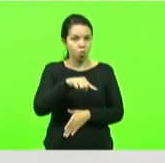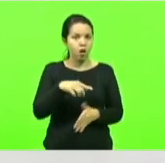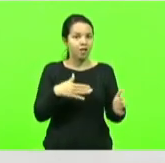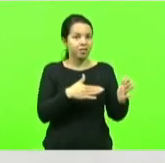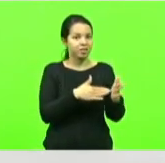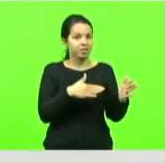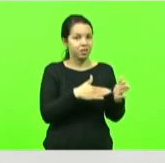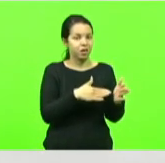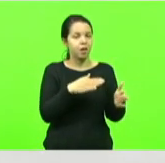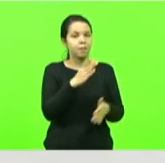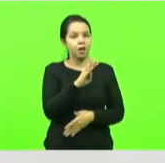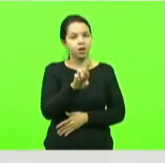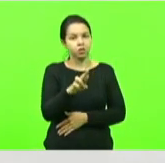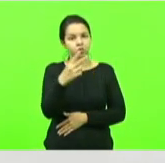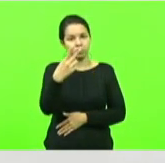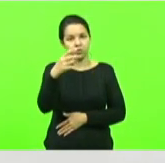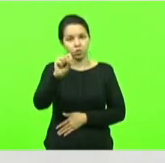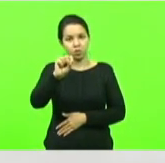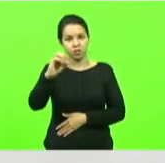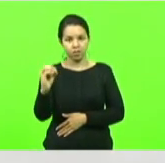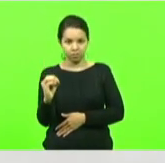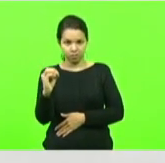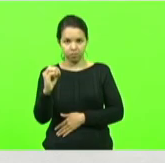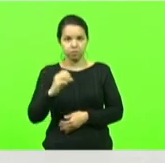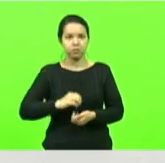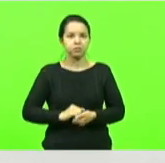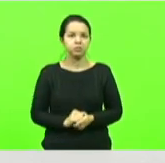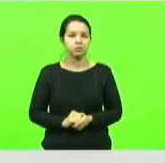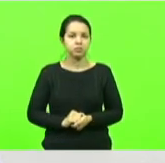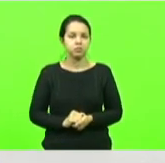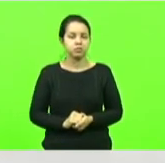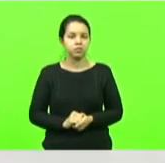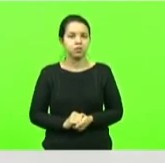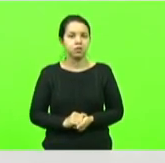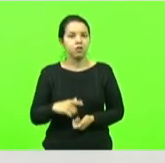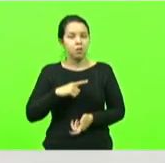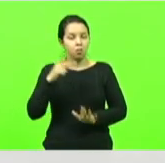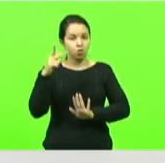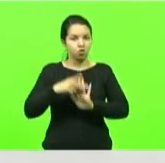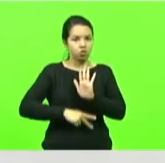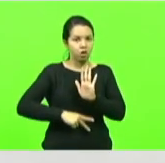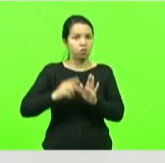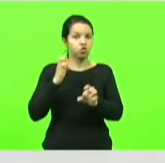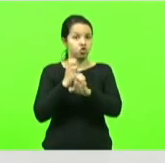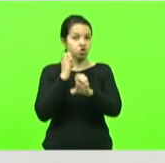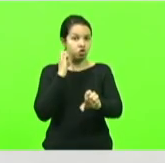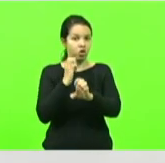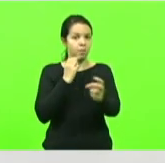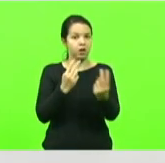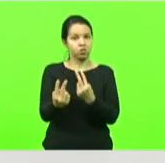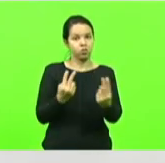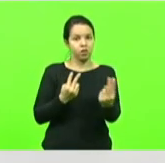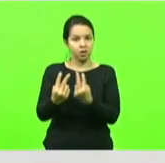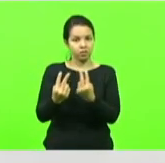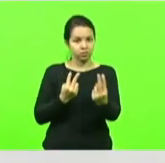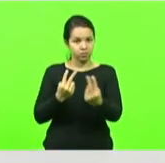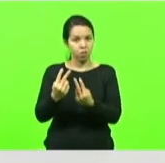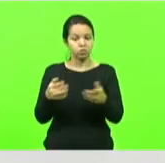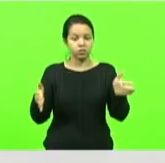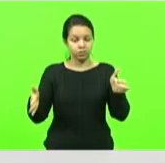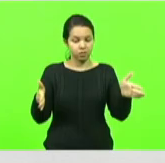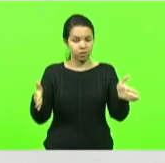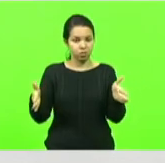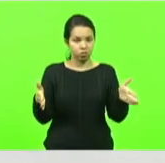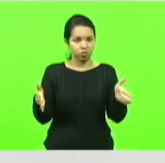a BR-280 um projeto de engenharia para a duplicação desse trecho que dá